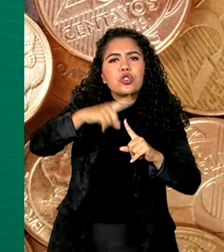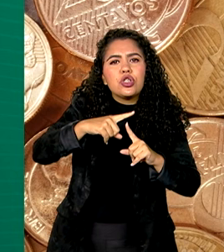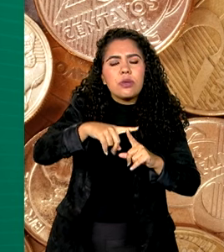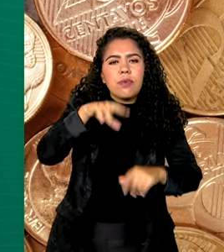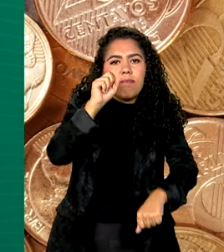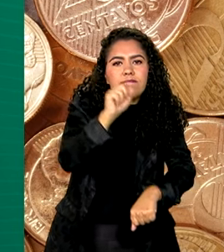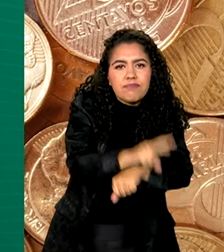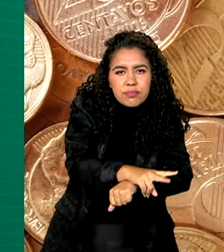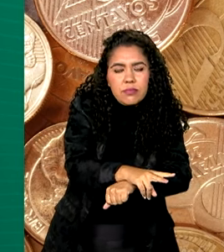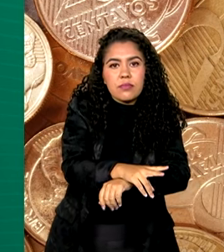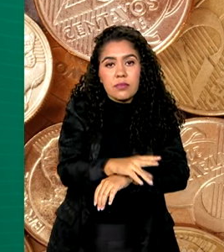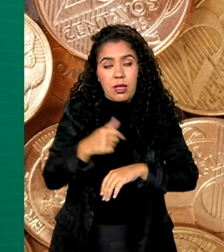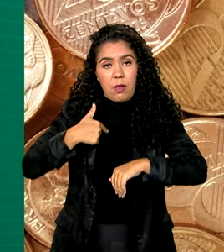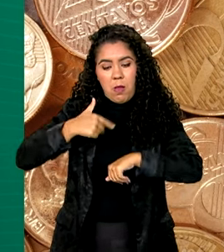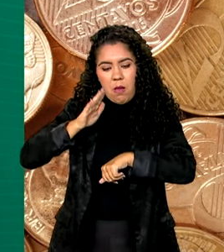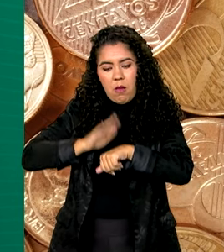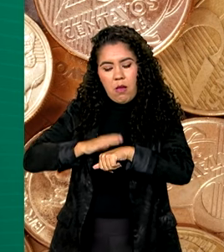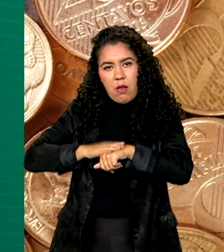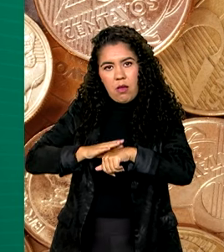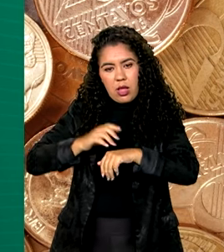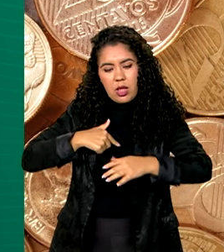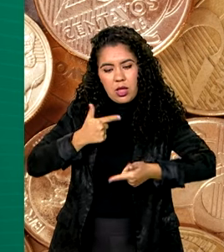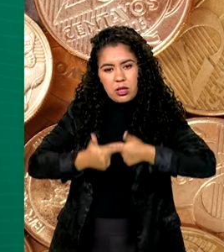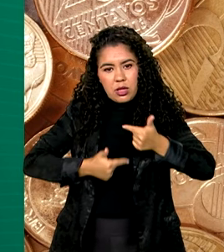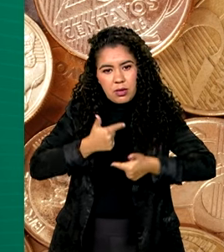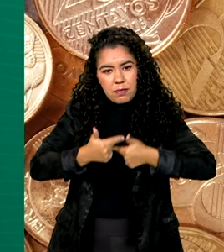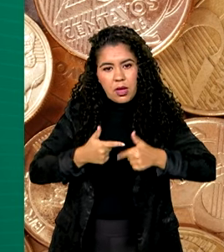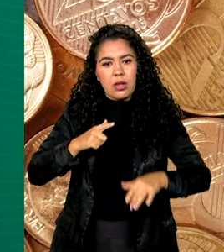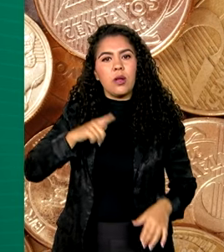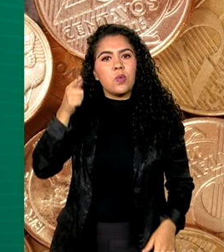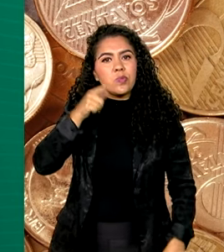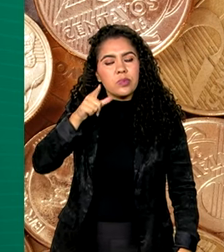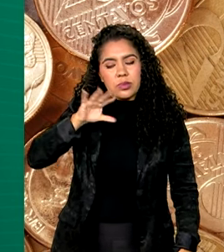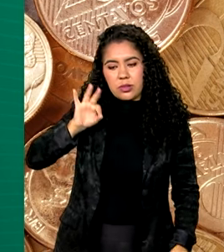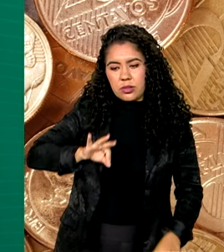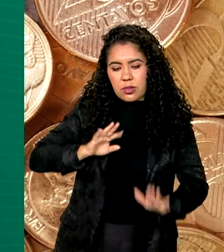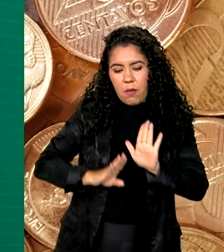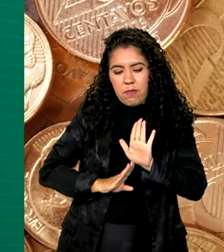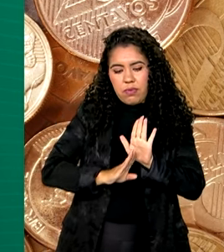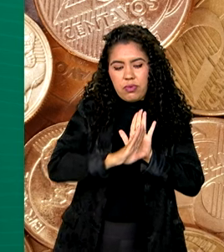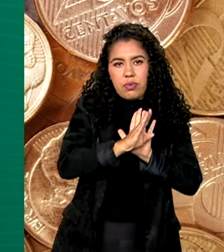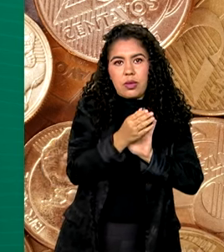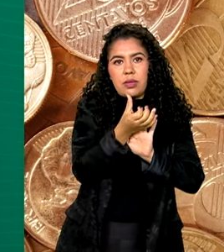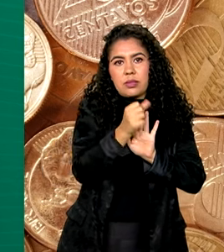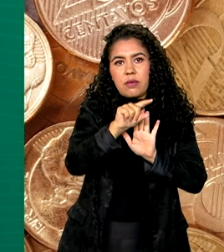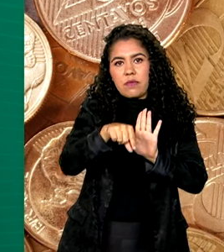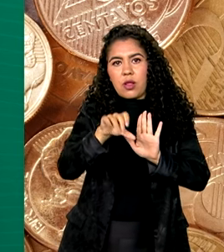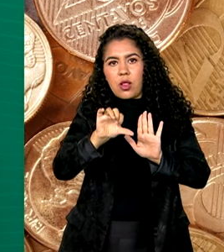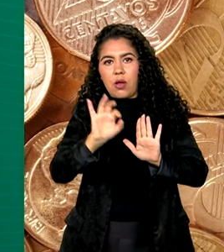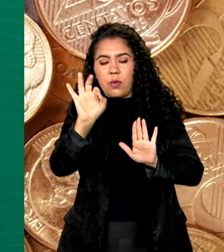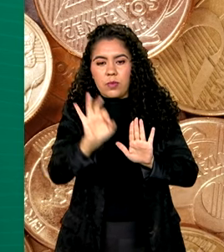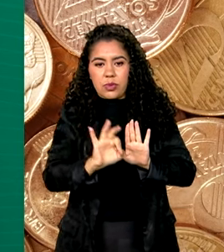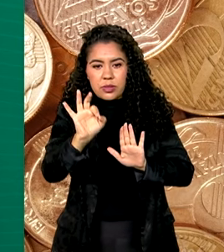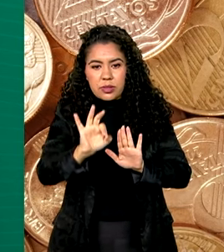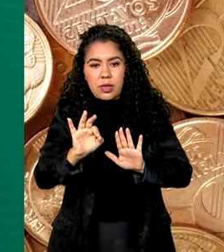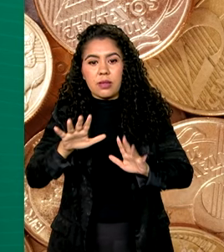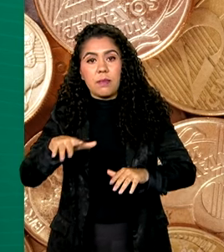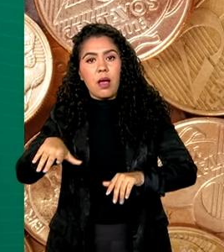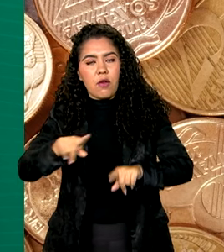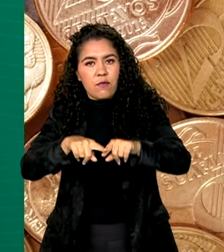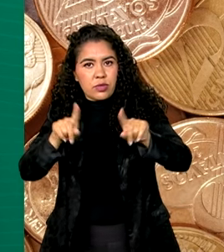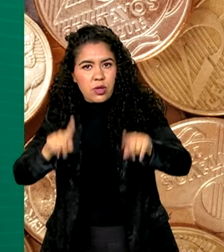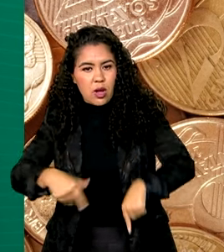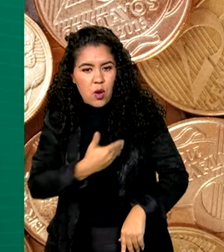que trabalham por conta própria tiveram o maior crescimento de renda. Os trabalhadores do setor público vêm em seguida,